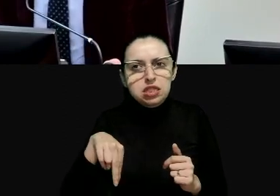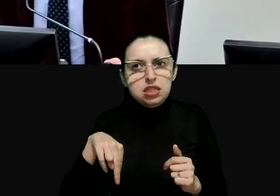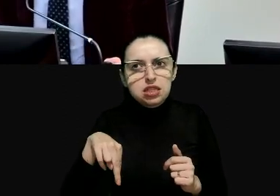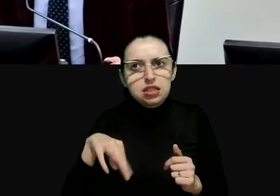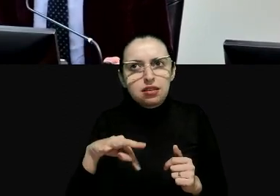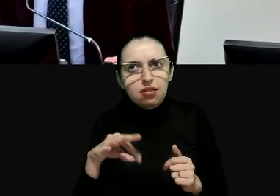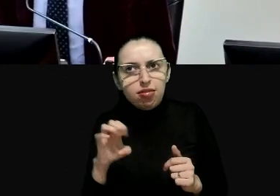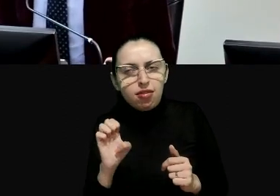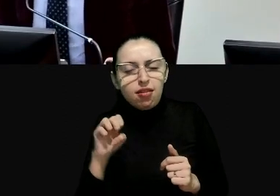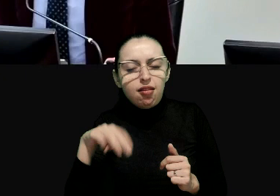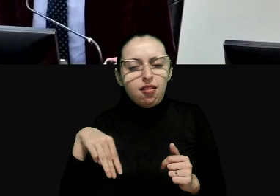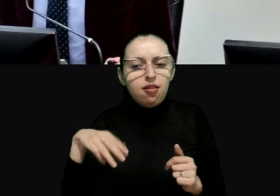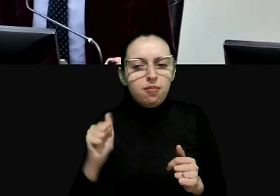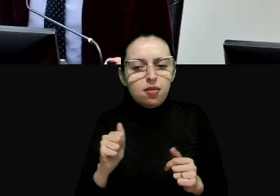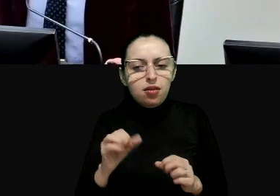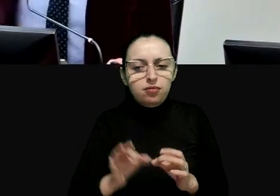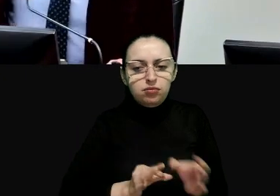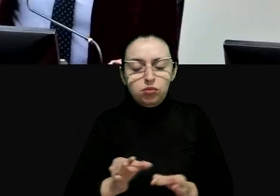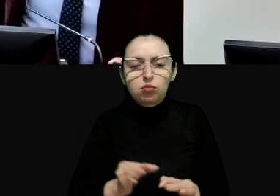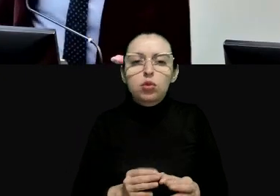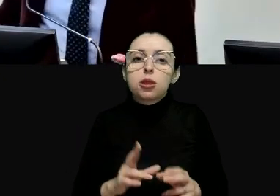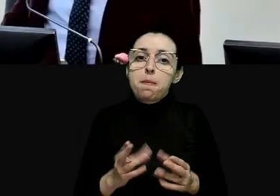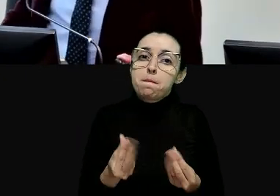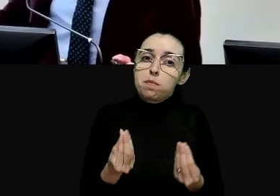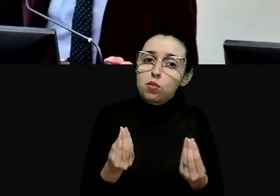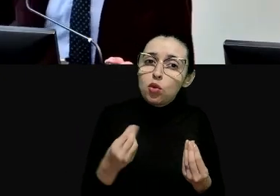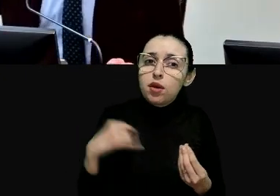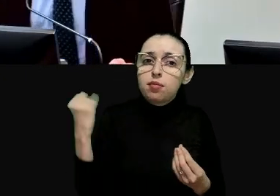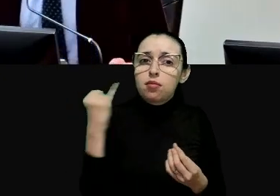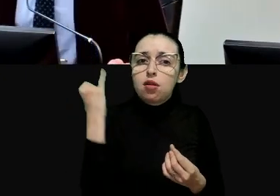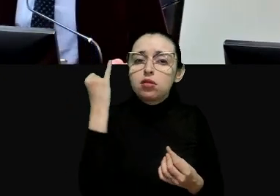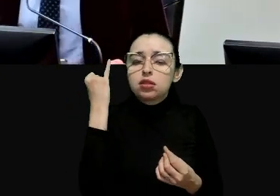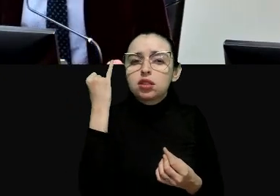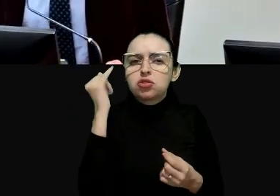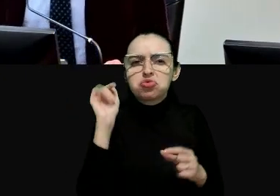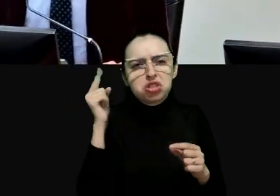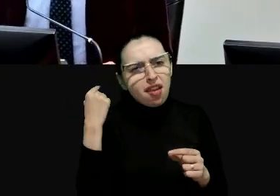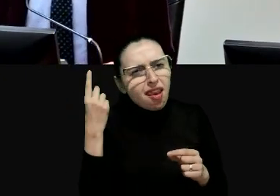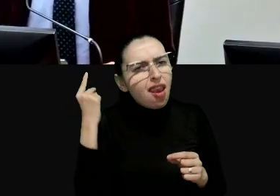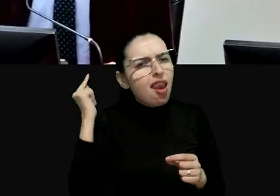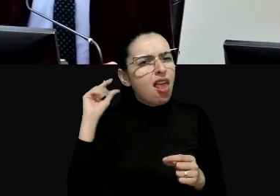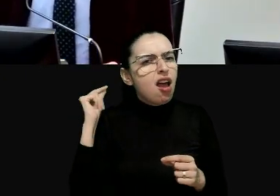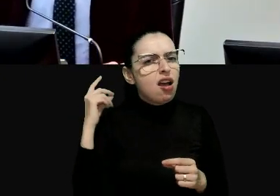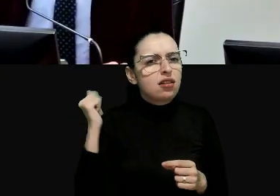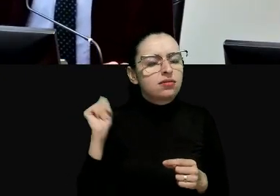jurídico muito importante que naquele momento